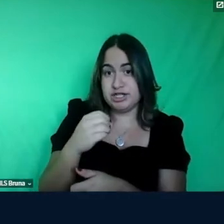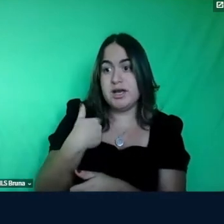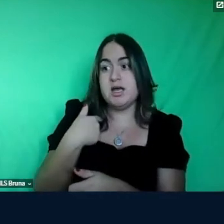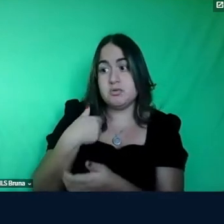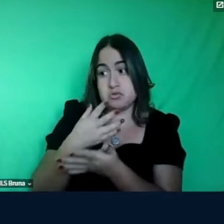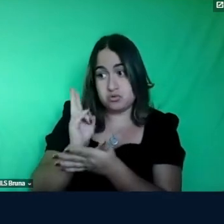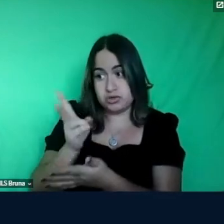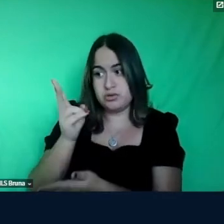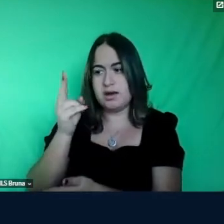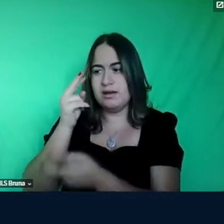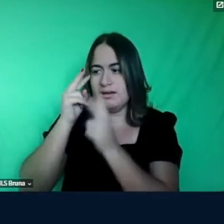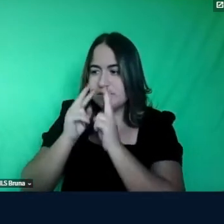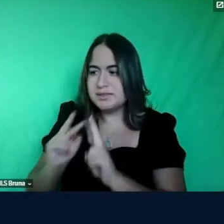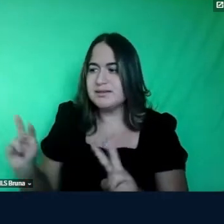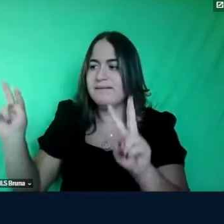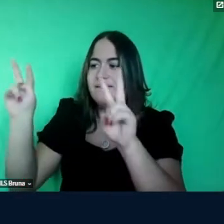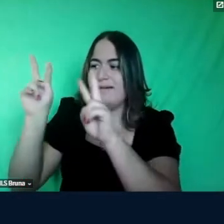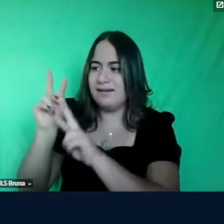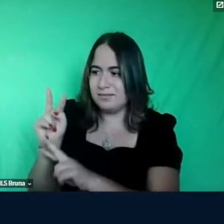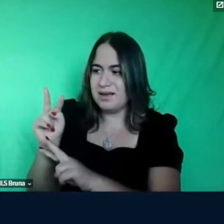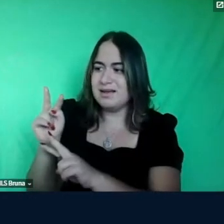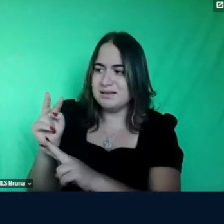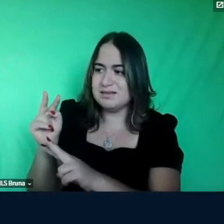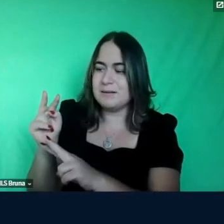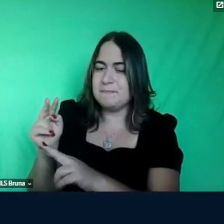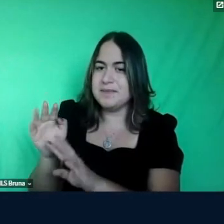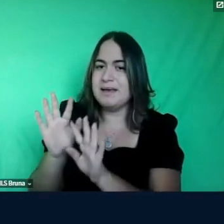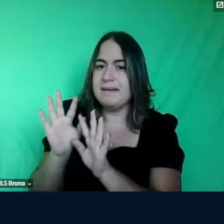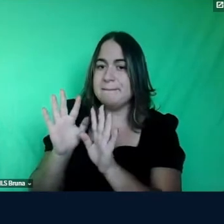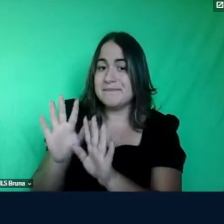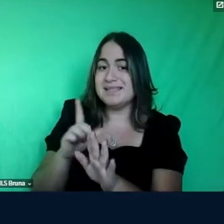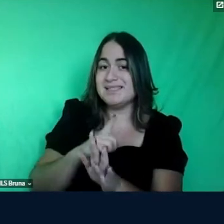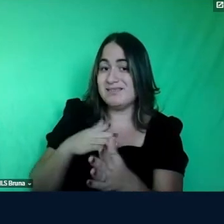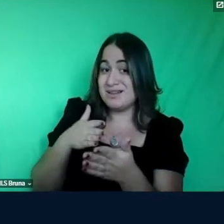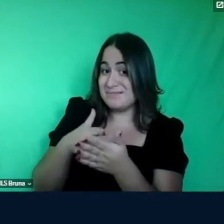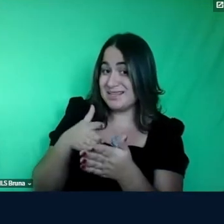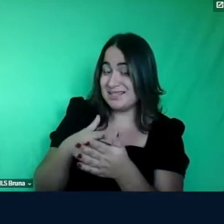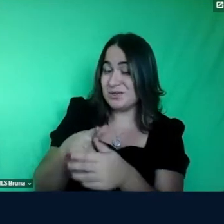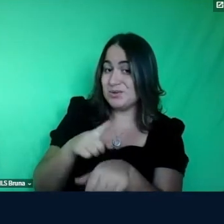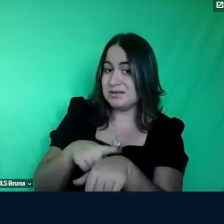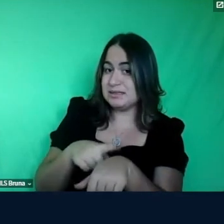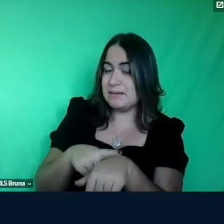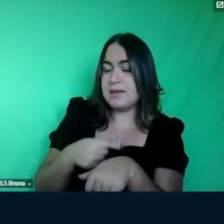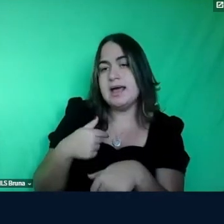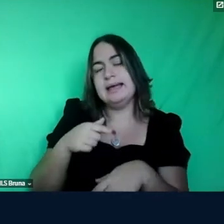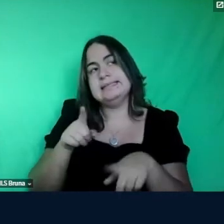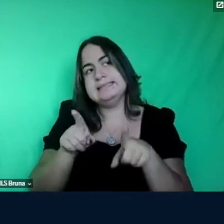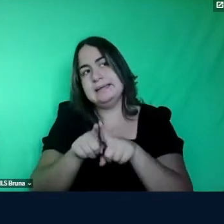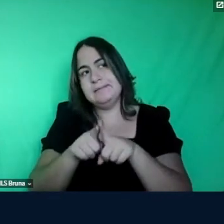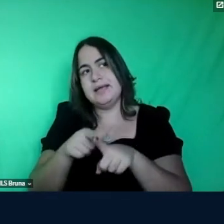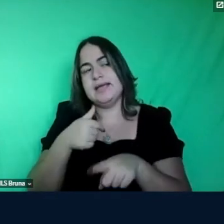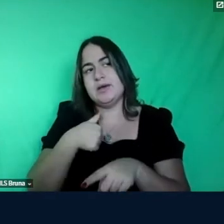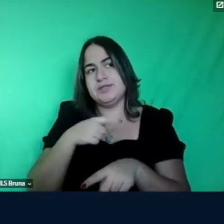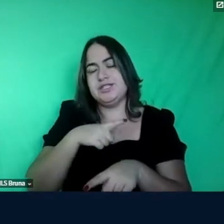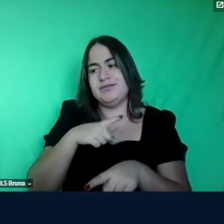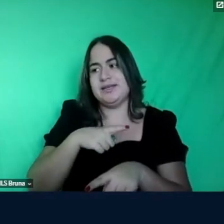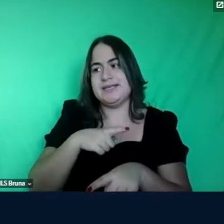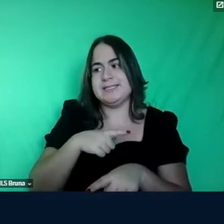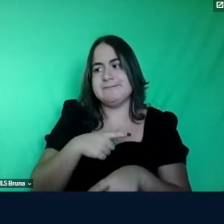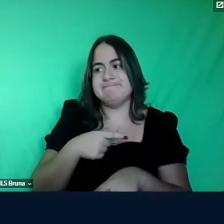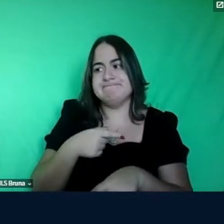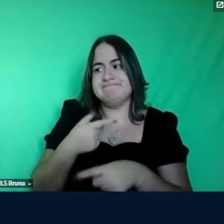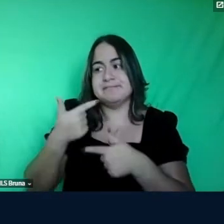as ações dela né mas essa alimentação temporal e ao mesmo tempo eu tinha que colocar a mão na massa também daí a